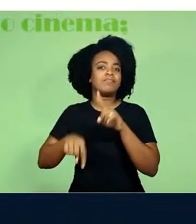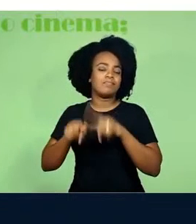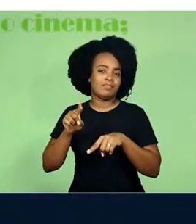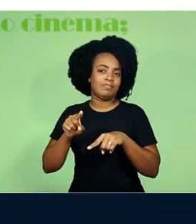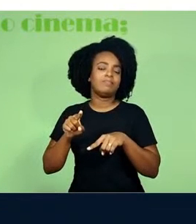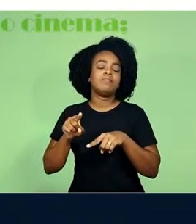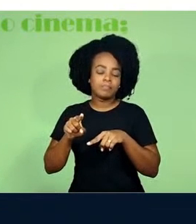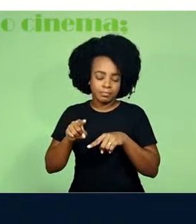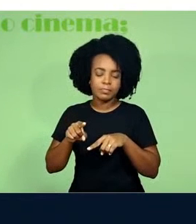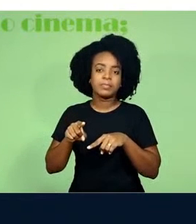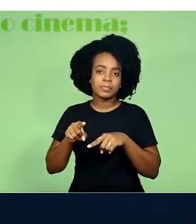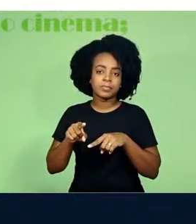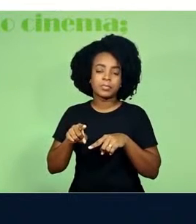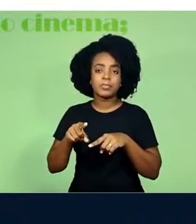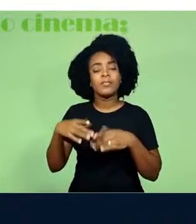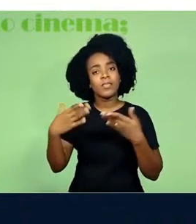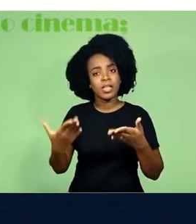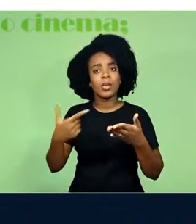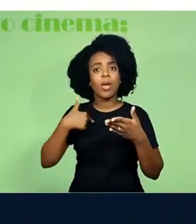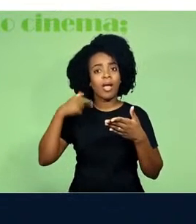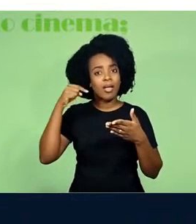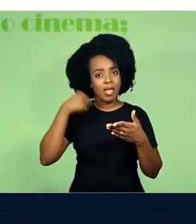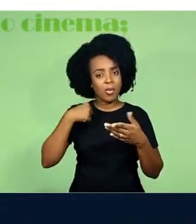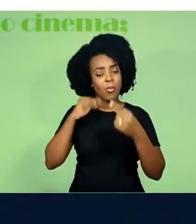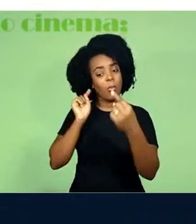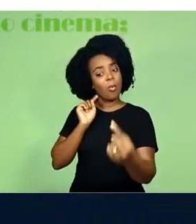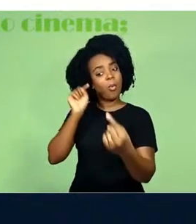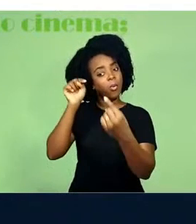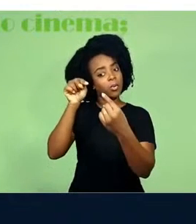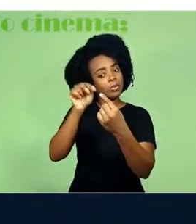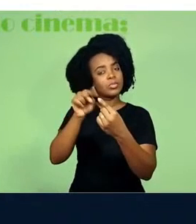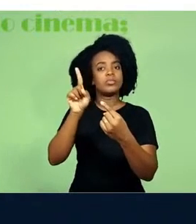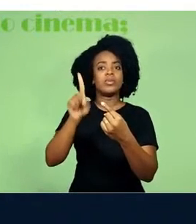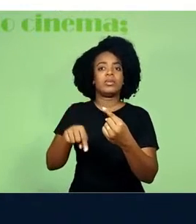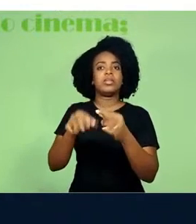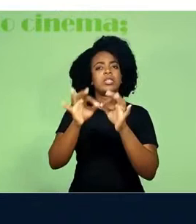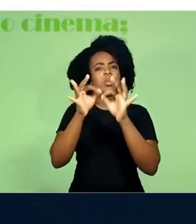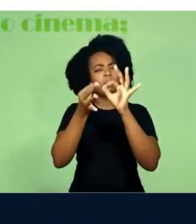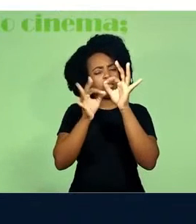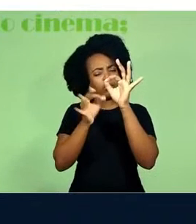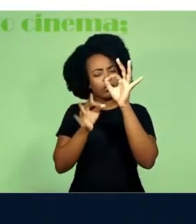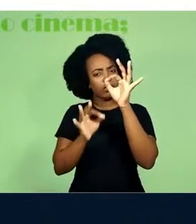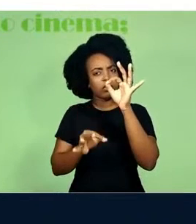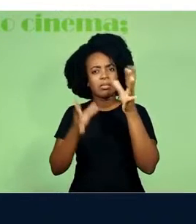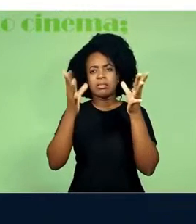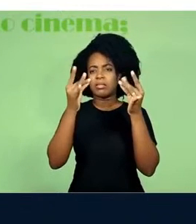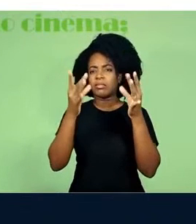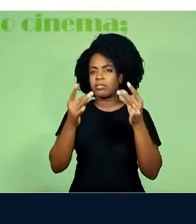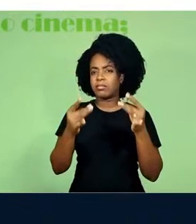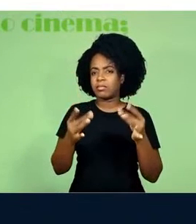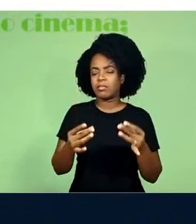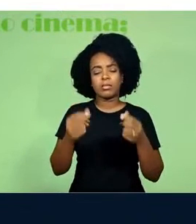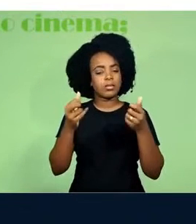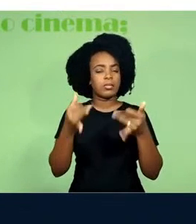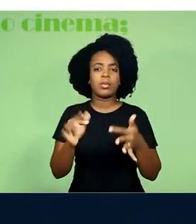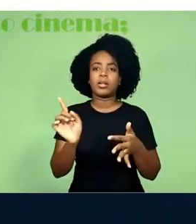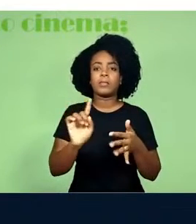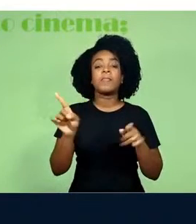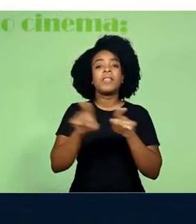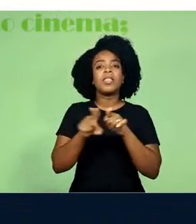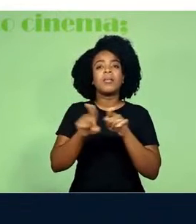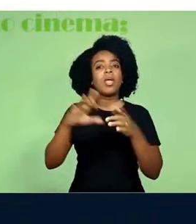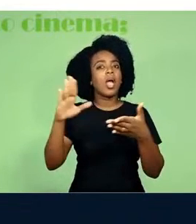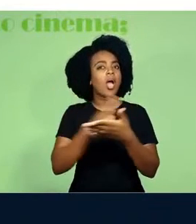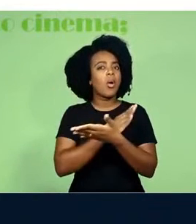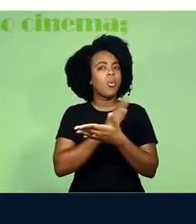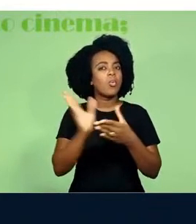relacionados a priori, ali no momento de criação do filme, ou que se estão, não estão evidentes. Mas